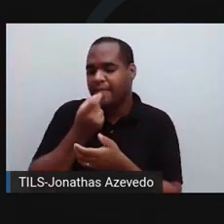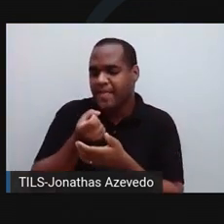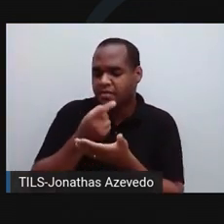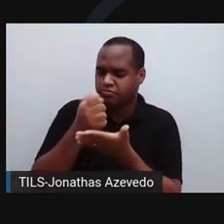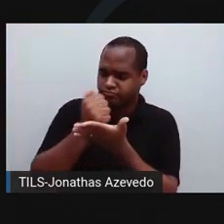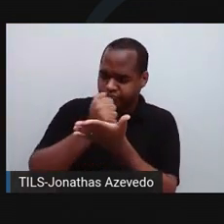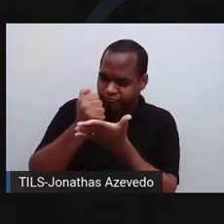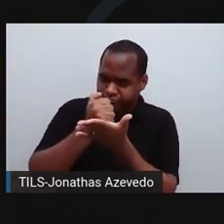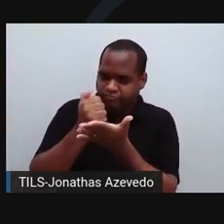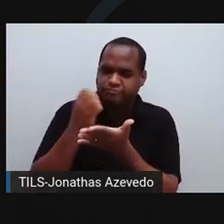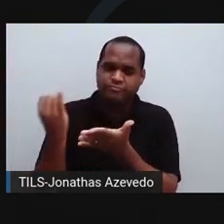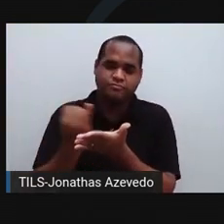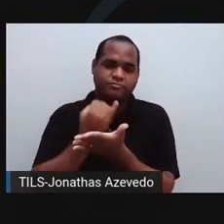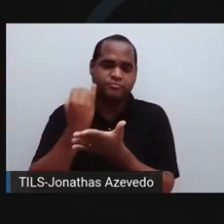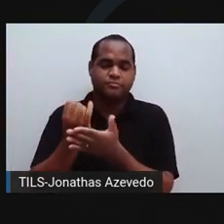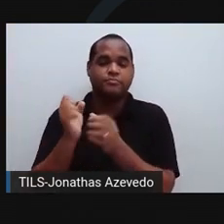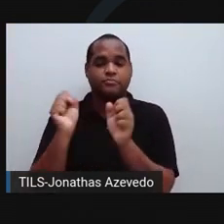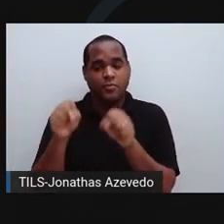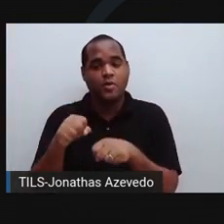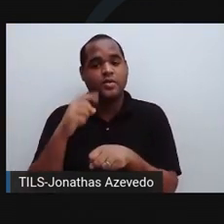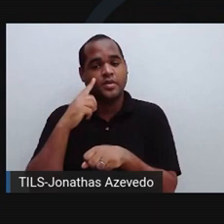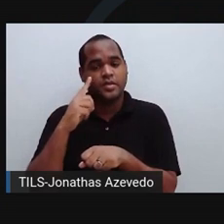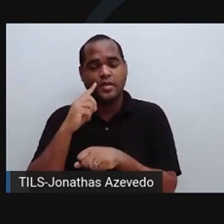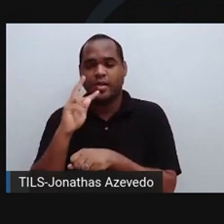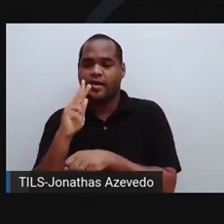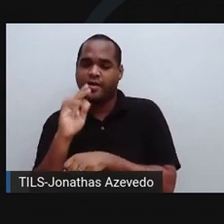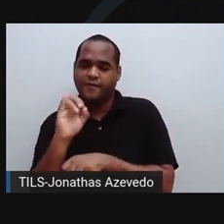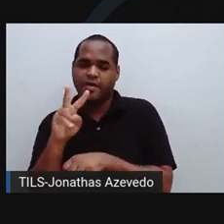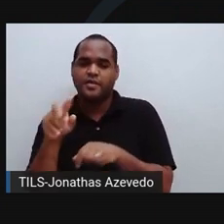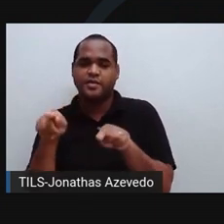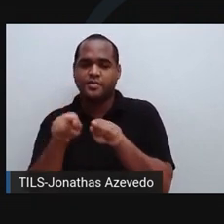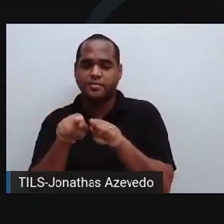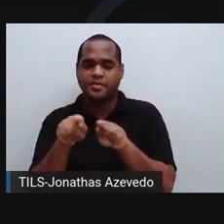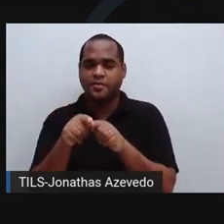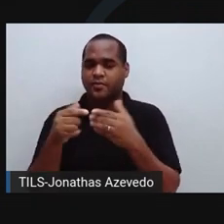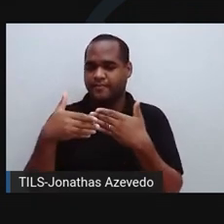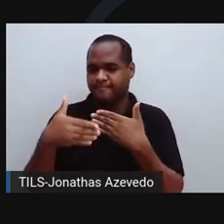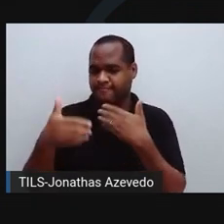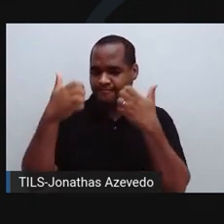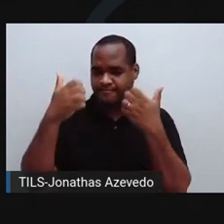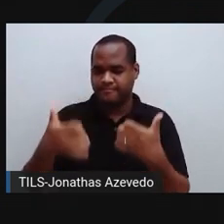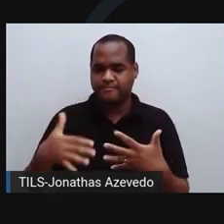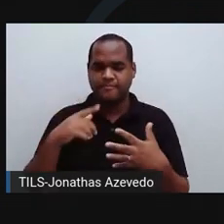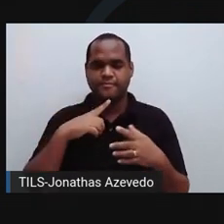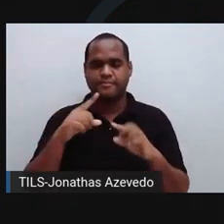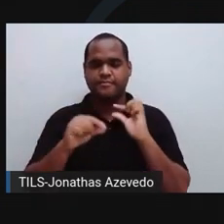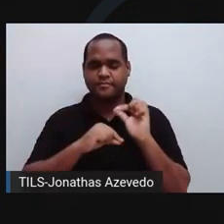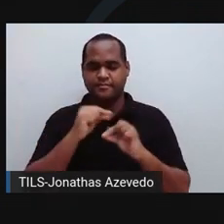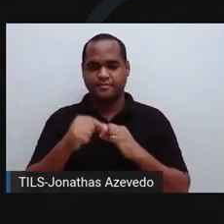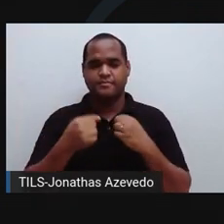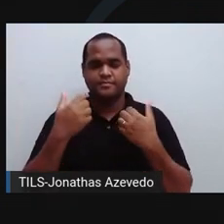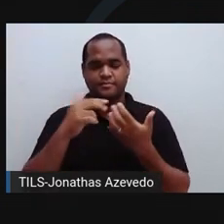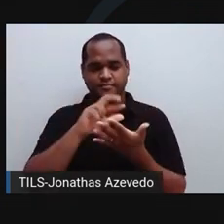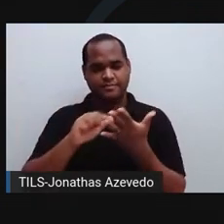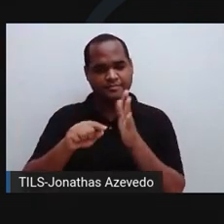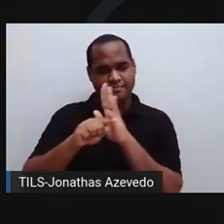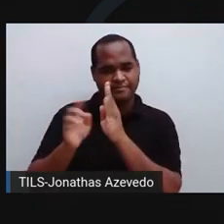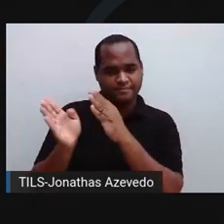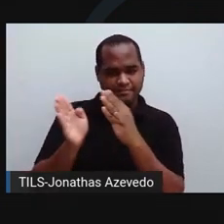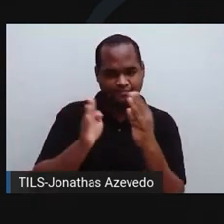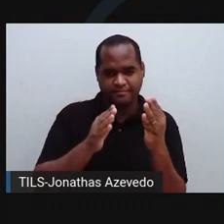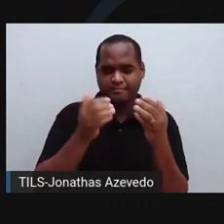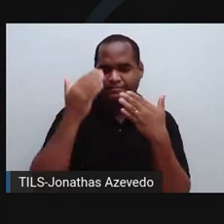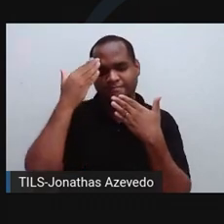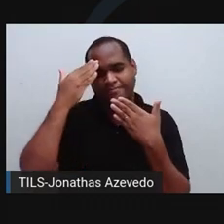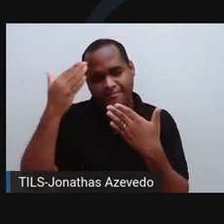que podem combater os tumores e o vírus HIV, por exemplo. A gente vai continuar acompanhando esse caso para entender se o alerta se confirma no Brasil. Muito